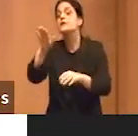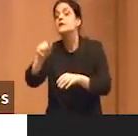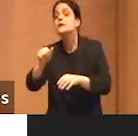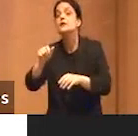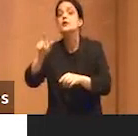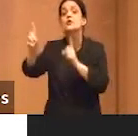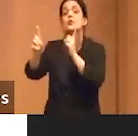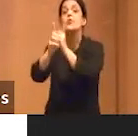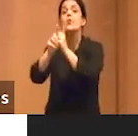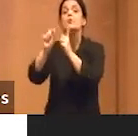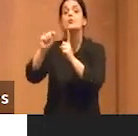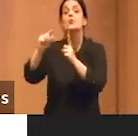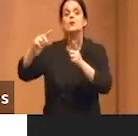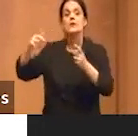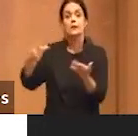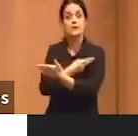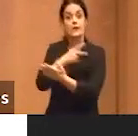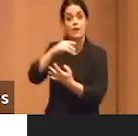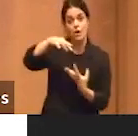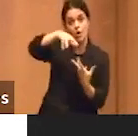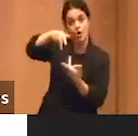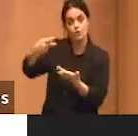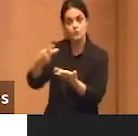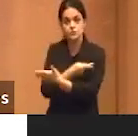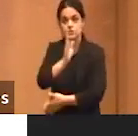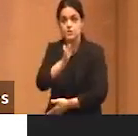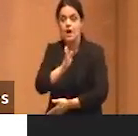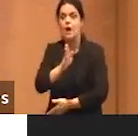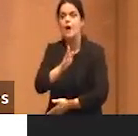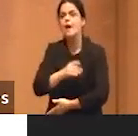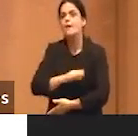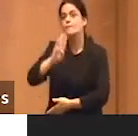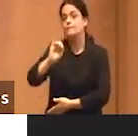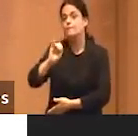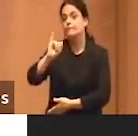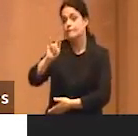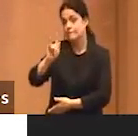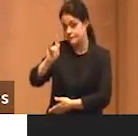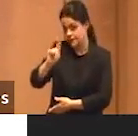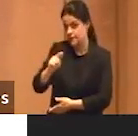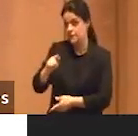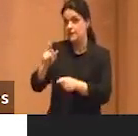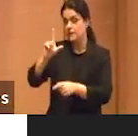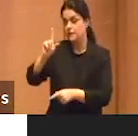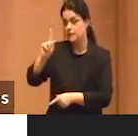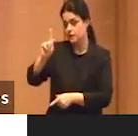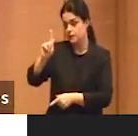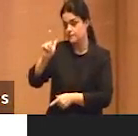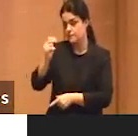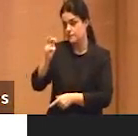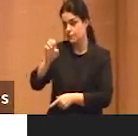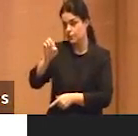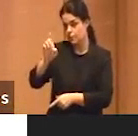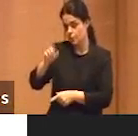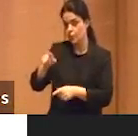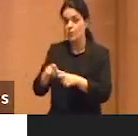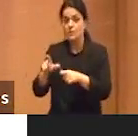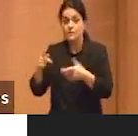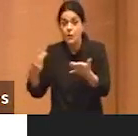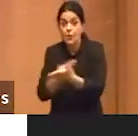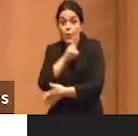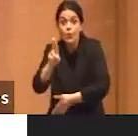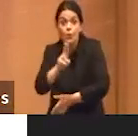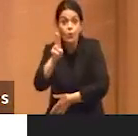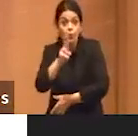começa a desenvolver, aperfeiçoa, devolve para a sociedade aperfeiçoado, desse projeto, ao acabar o